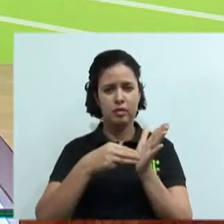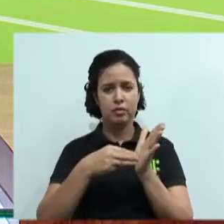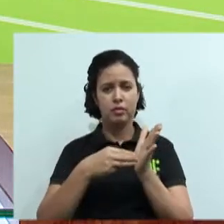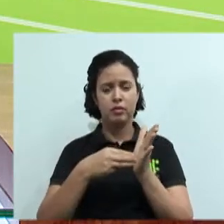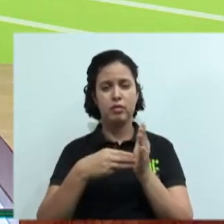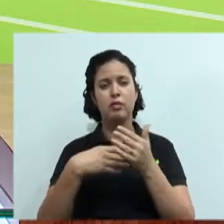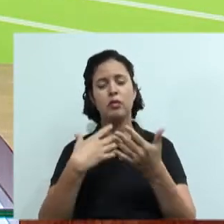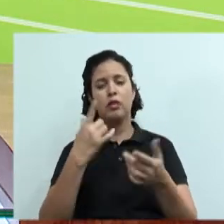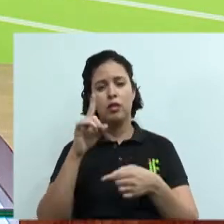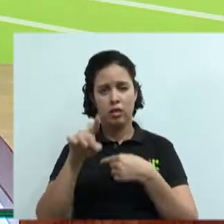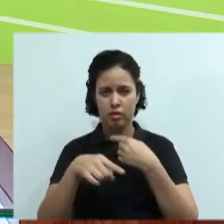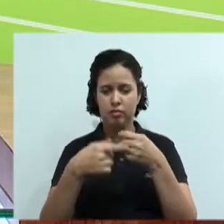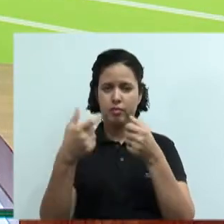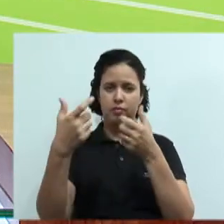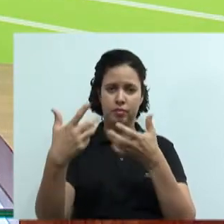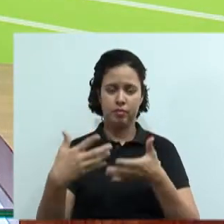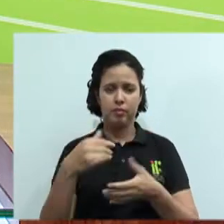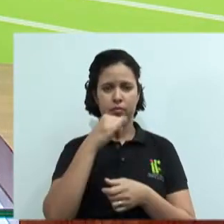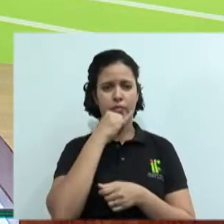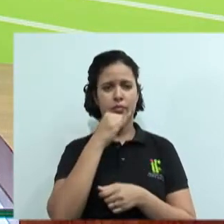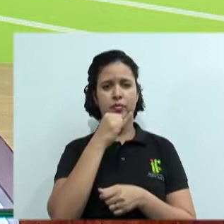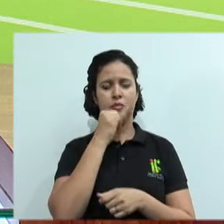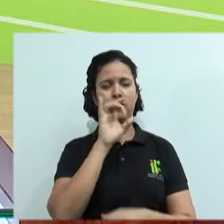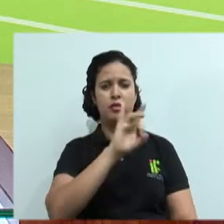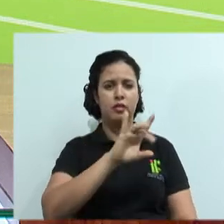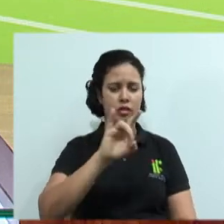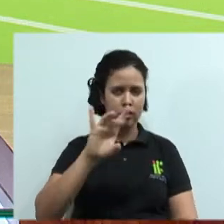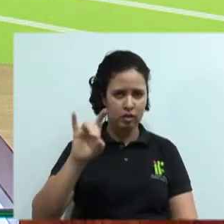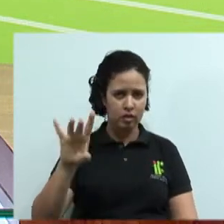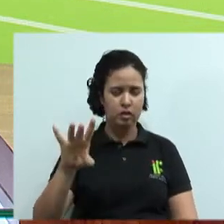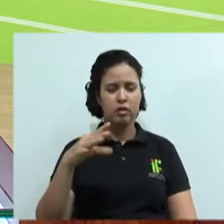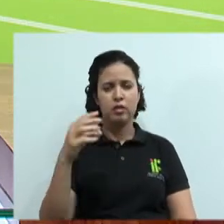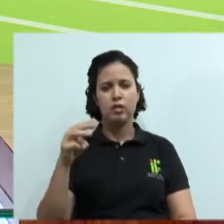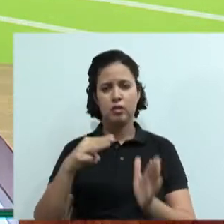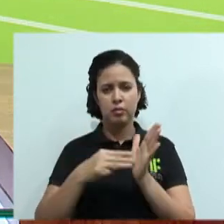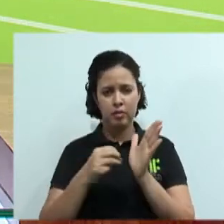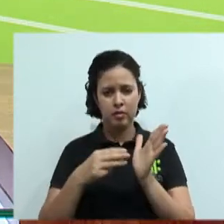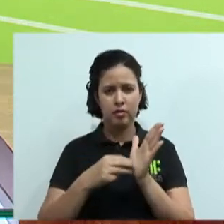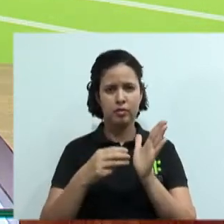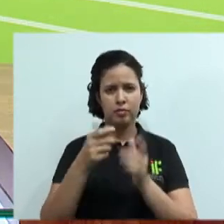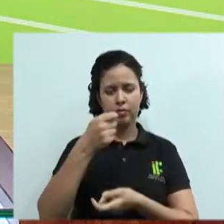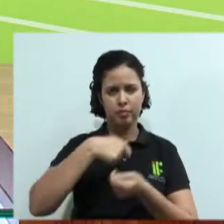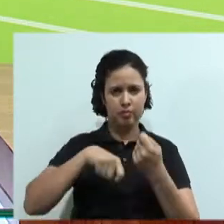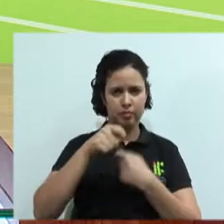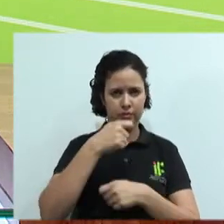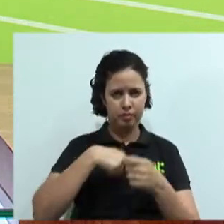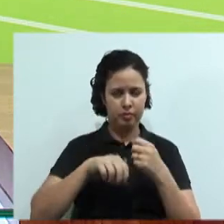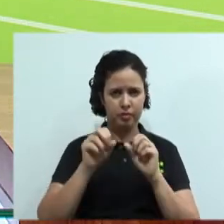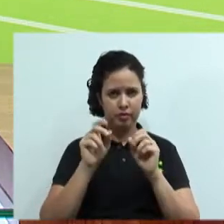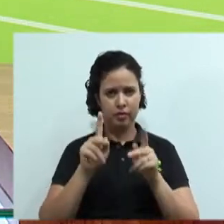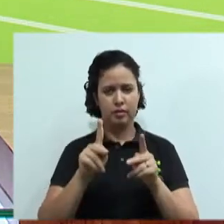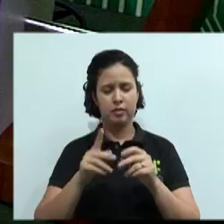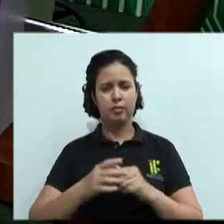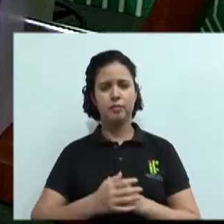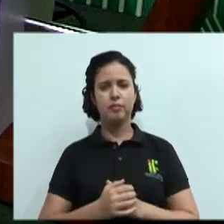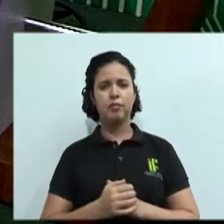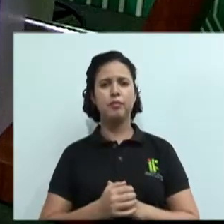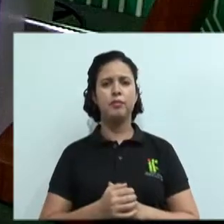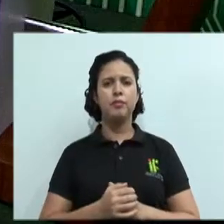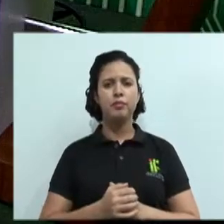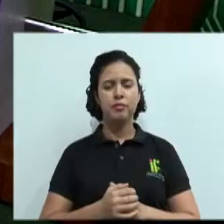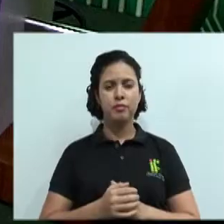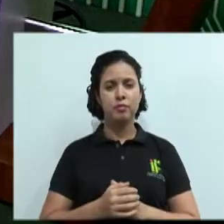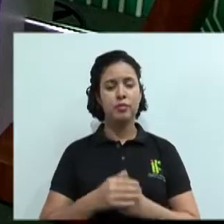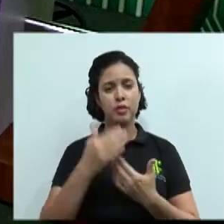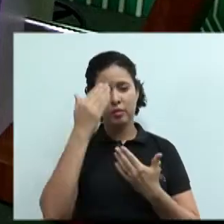porta cada situação referente ao método nas negociações organizacionais. Professor Guilherme. Muito bem, professor.